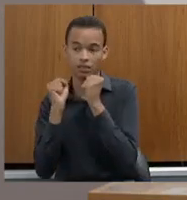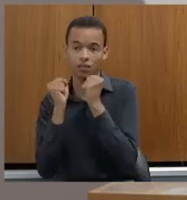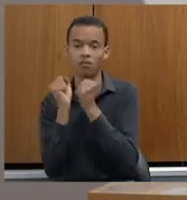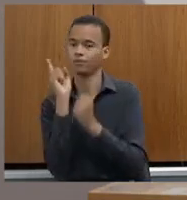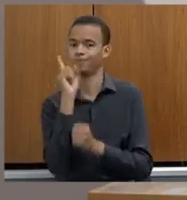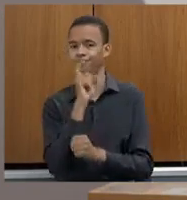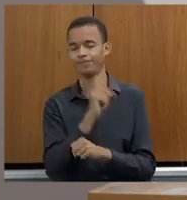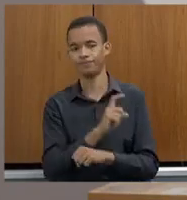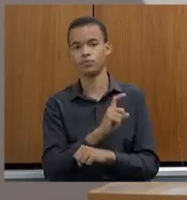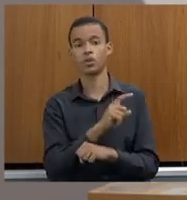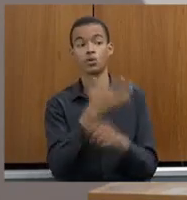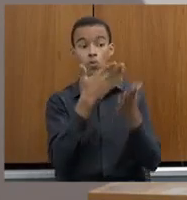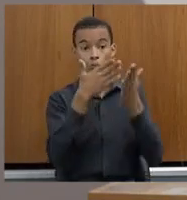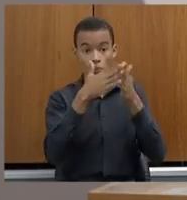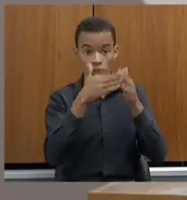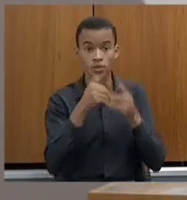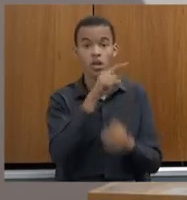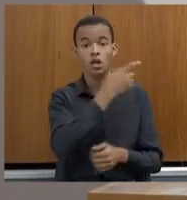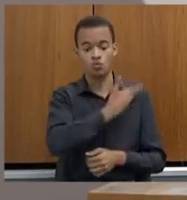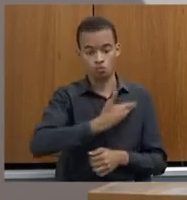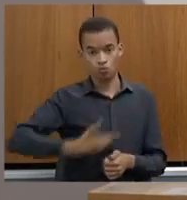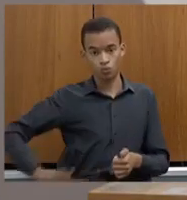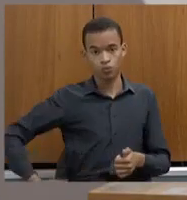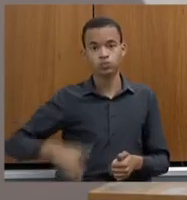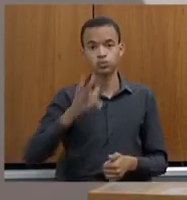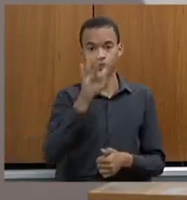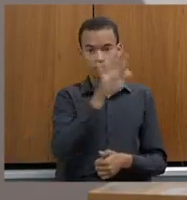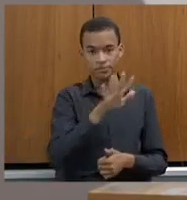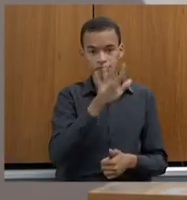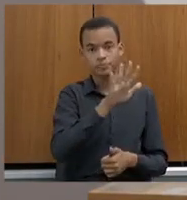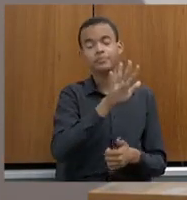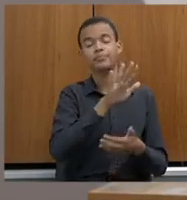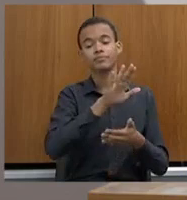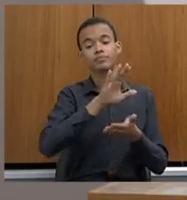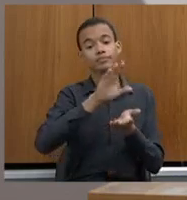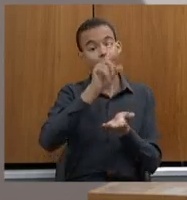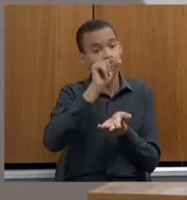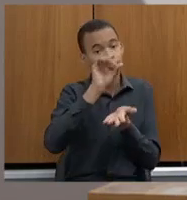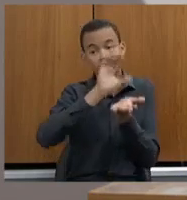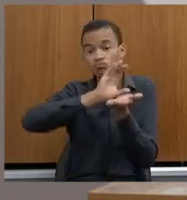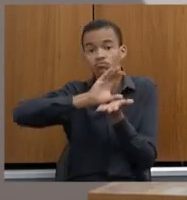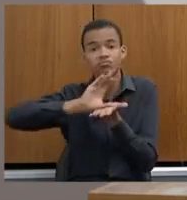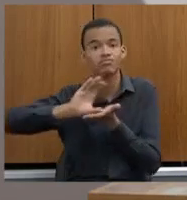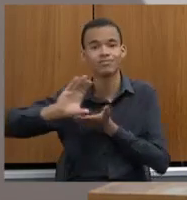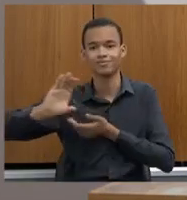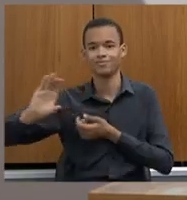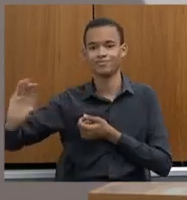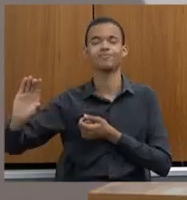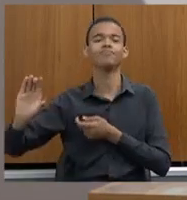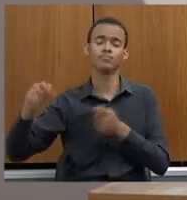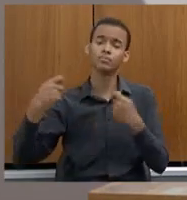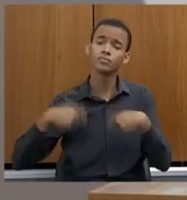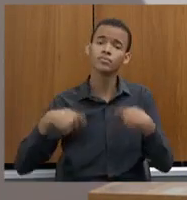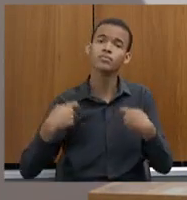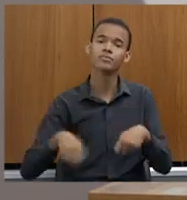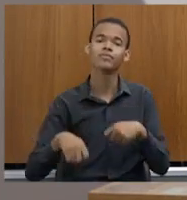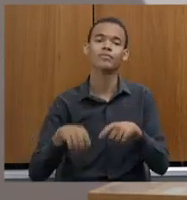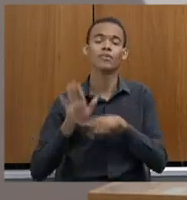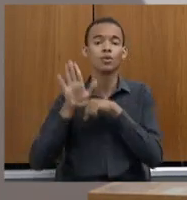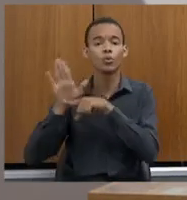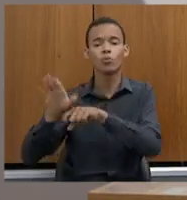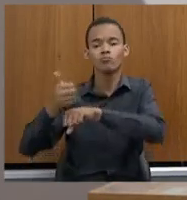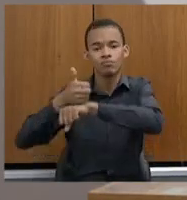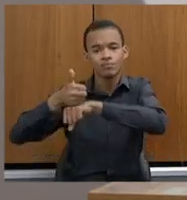dinheiro para chamar o nosso povo que está pronto para a LID, os investigadores,